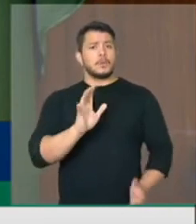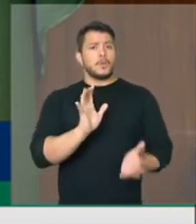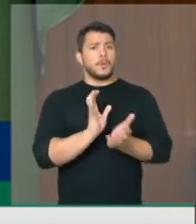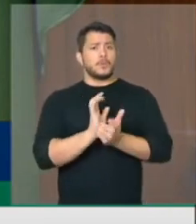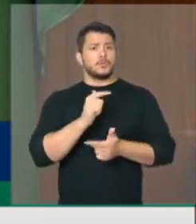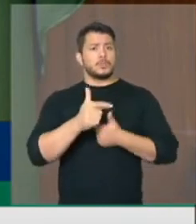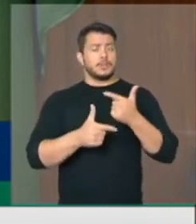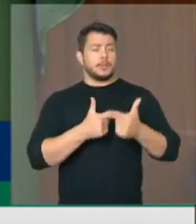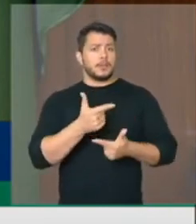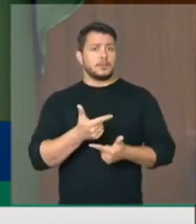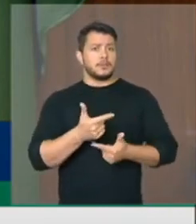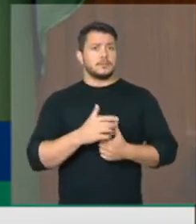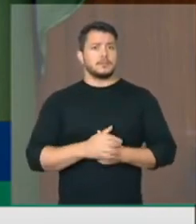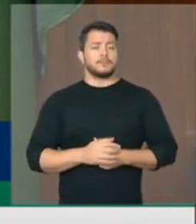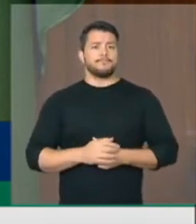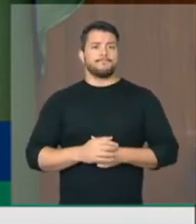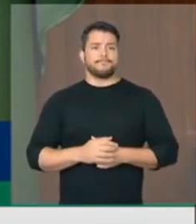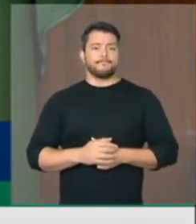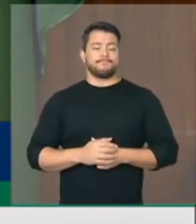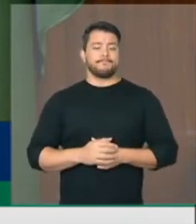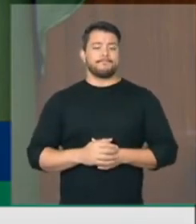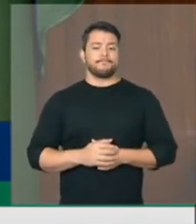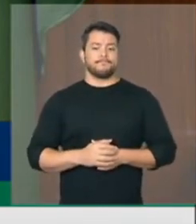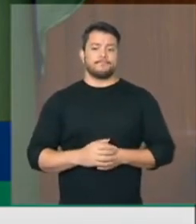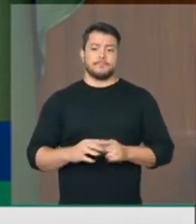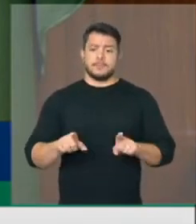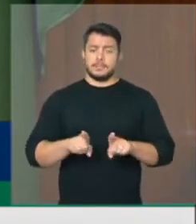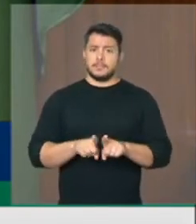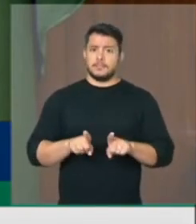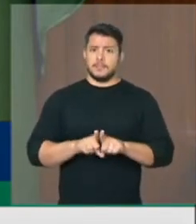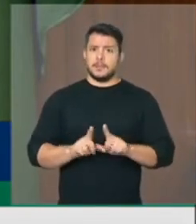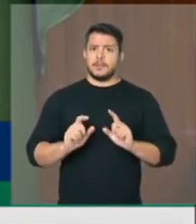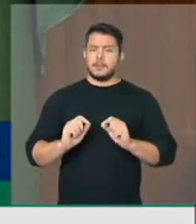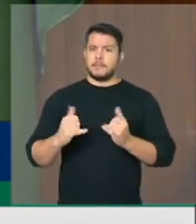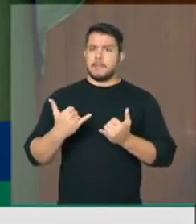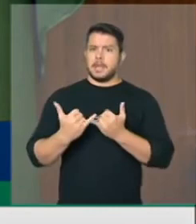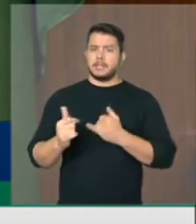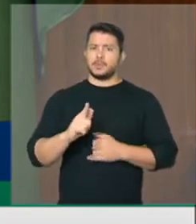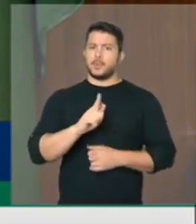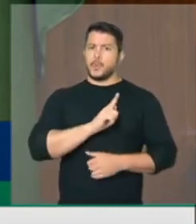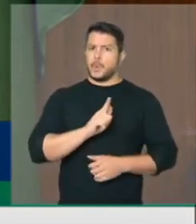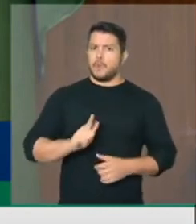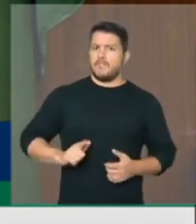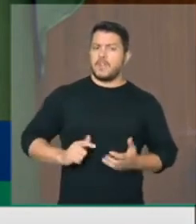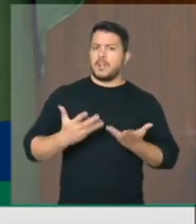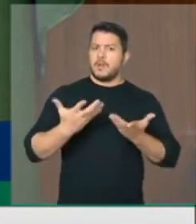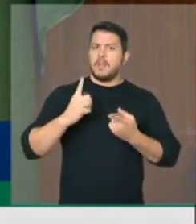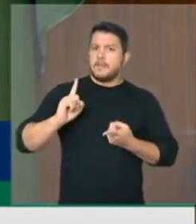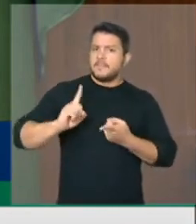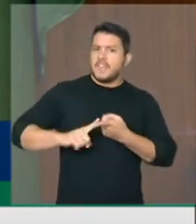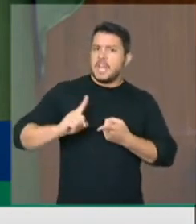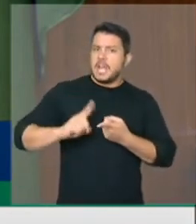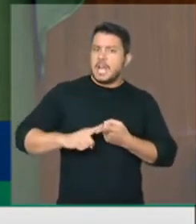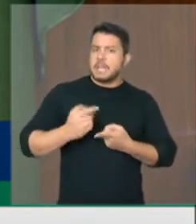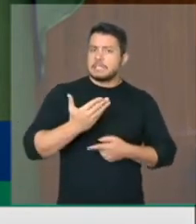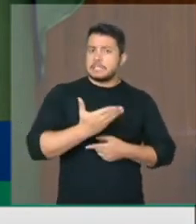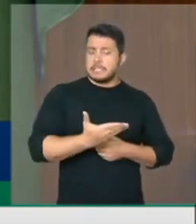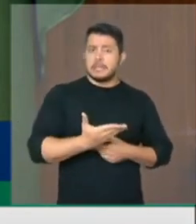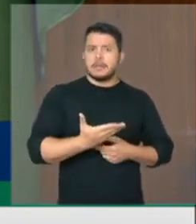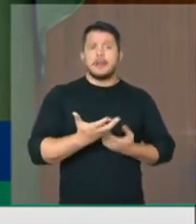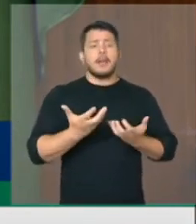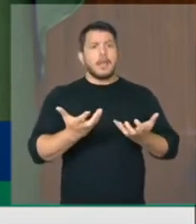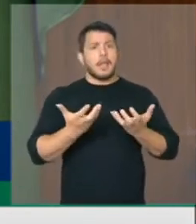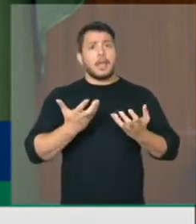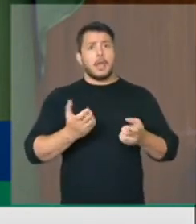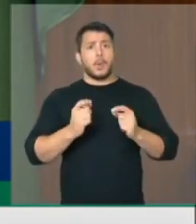E mais ainda, o governo, para se vingar dos trabalhadores, propõe acabar